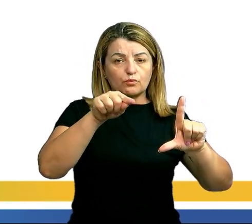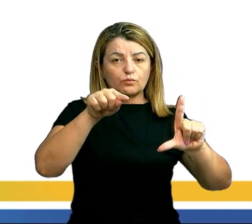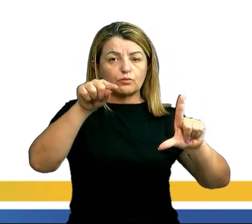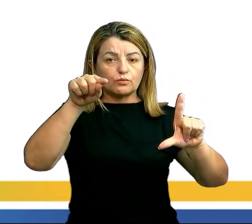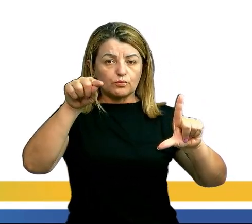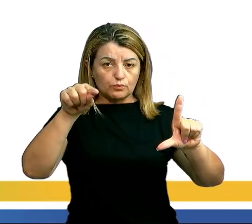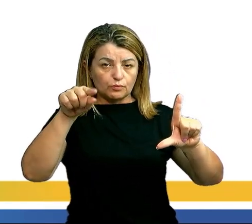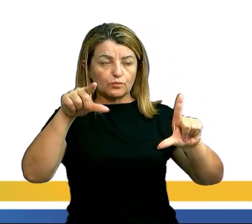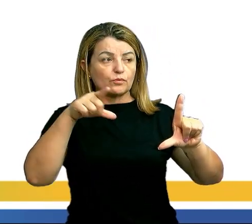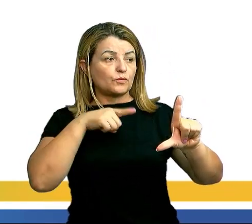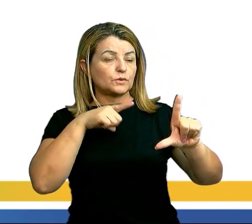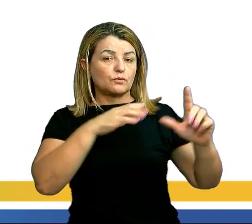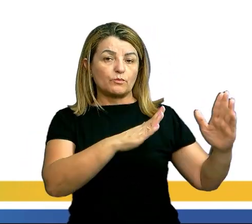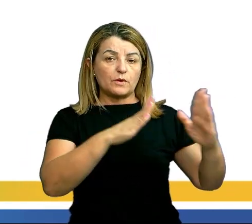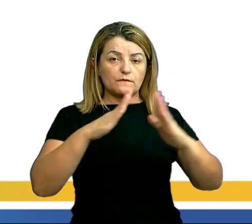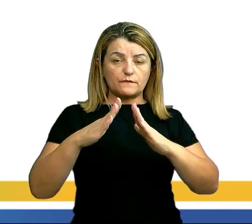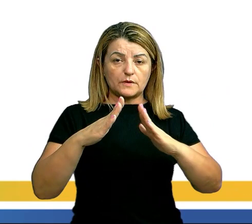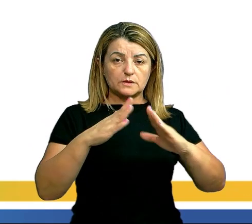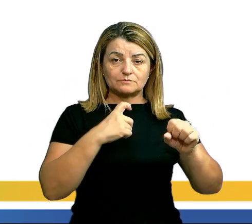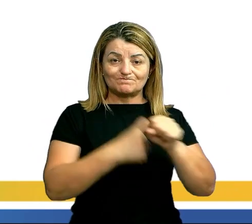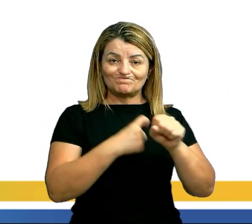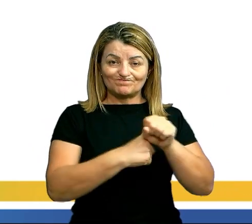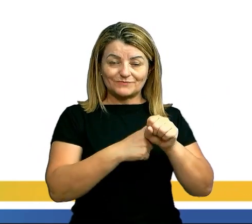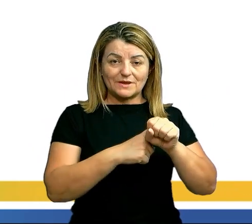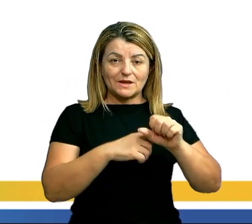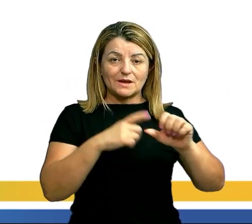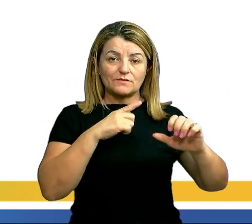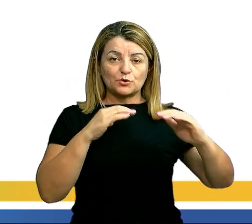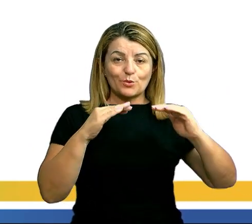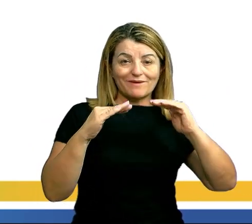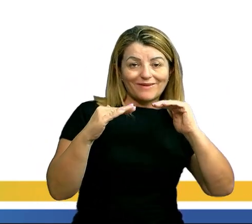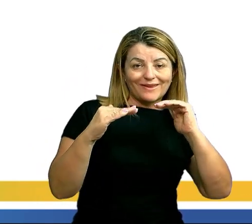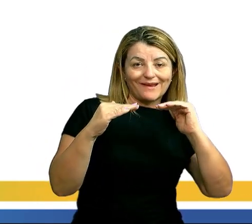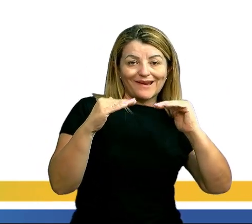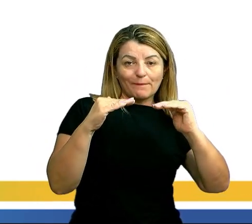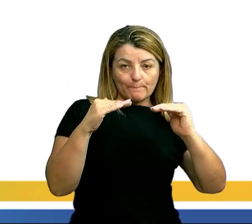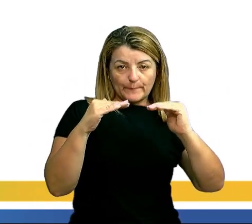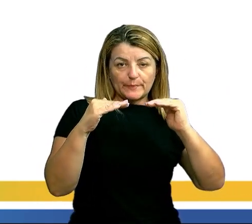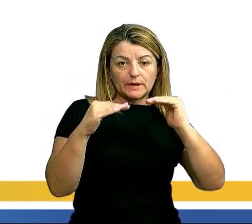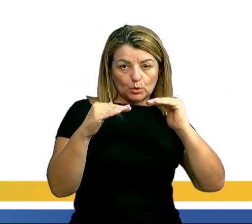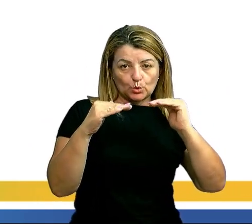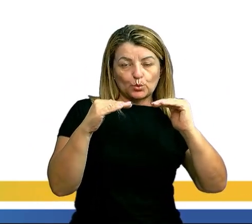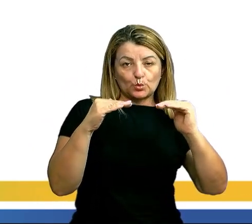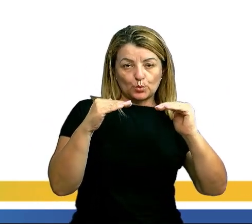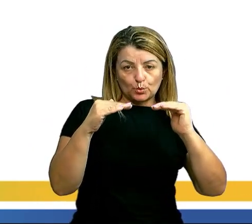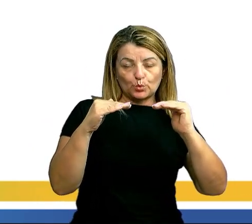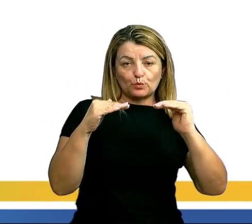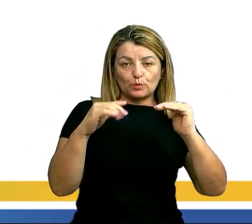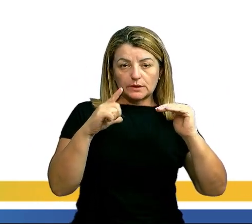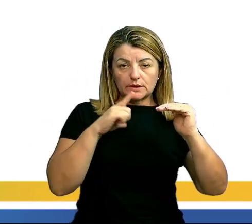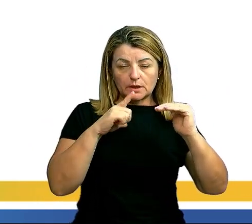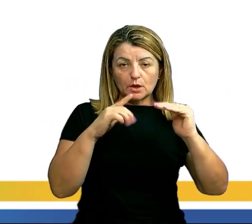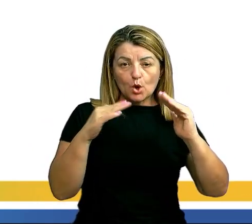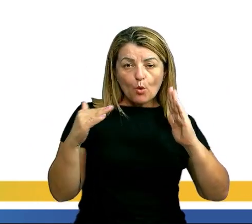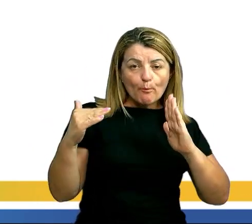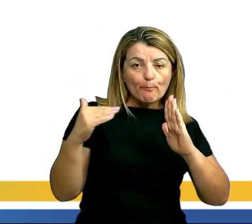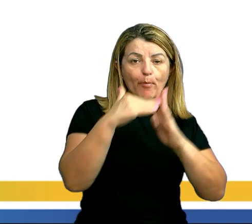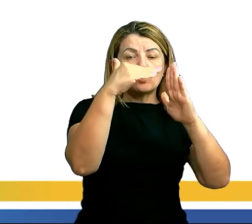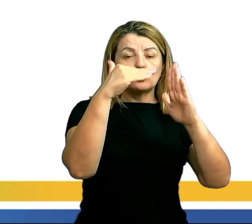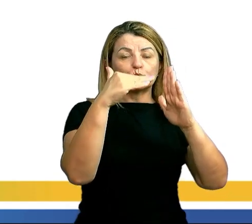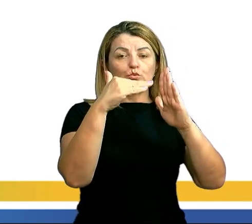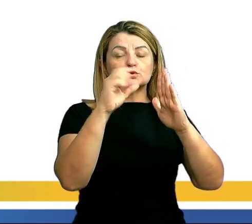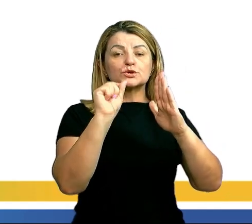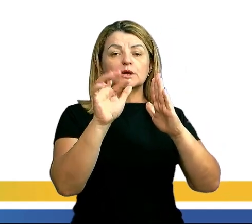momento essa fase sólida ela vai chegar no equilíbrio. Então, nesse estado de equilíbrio, ele está chegando no ponto de fusão. Ou seja,